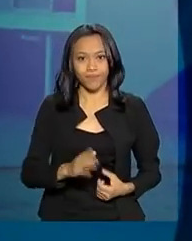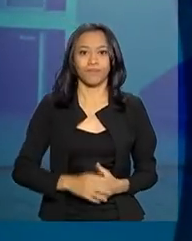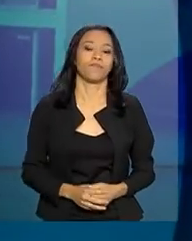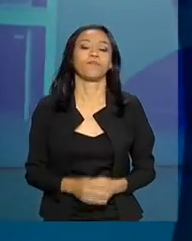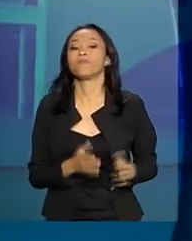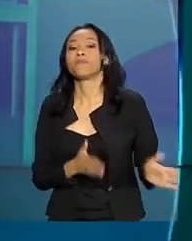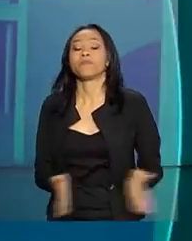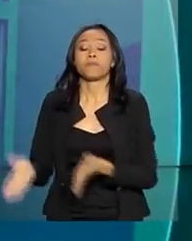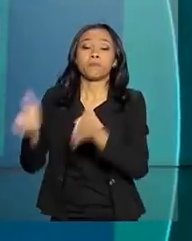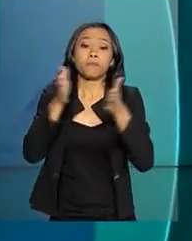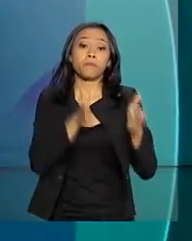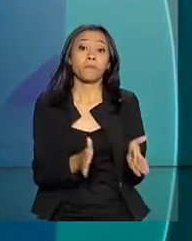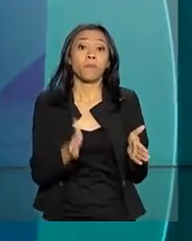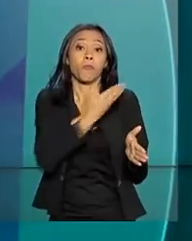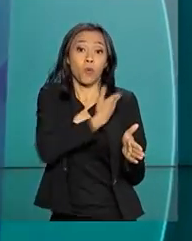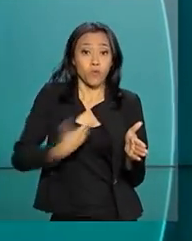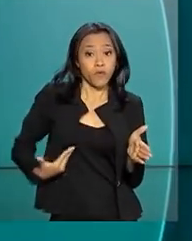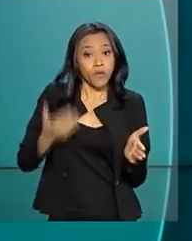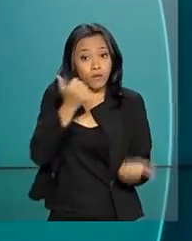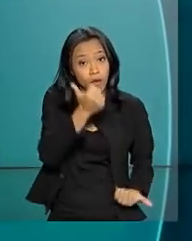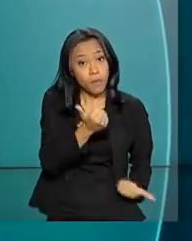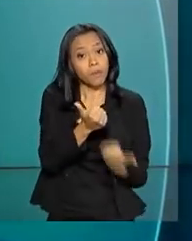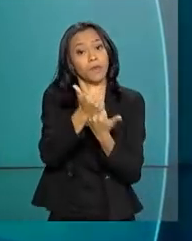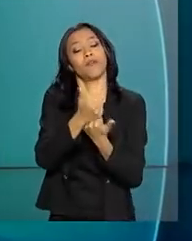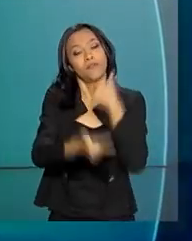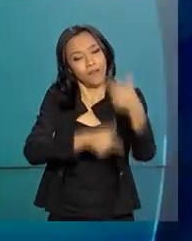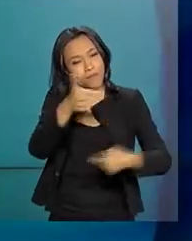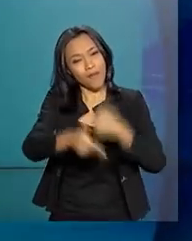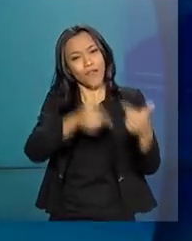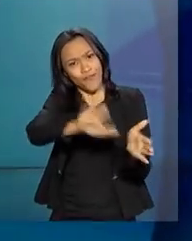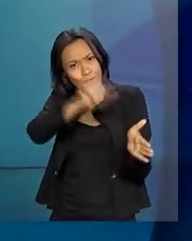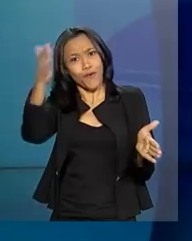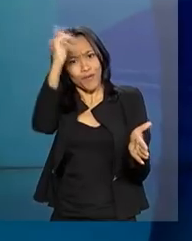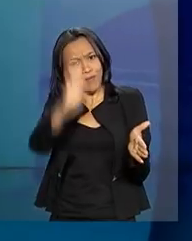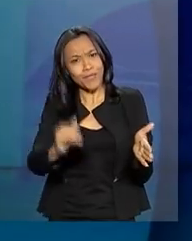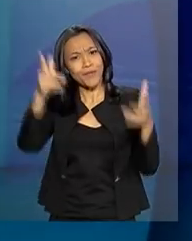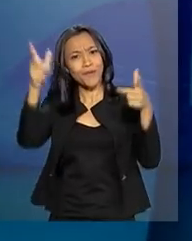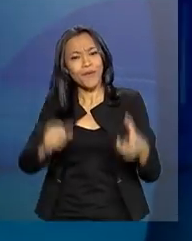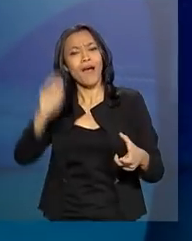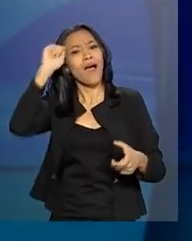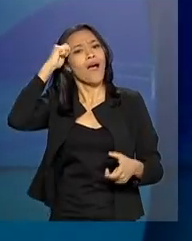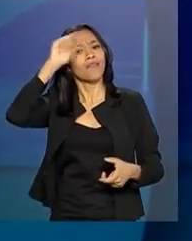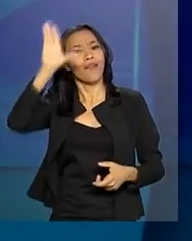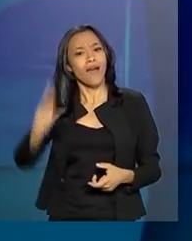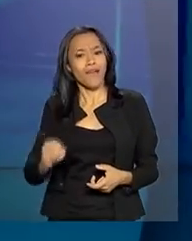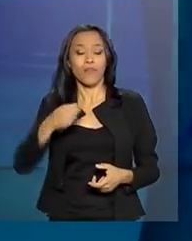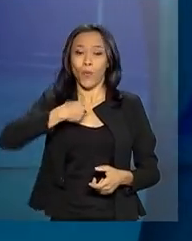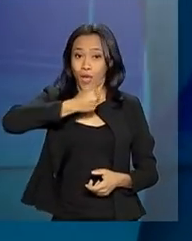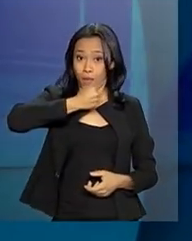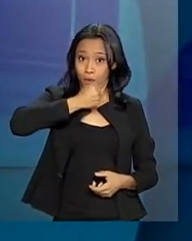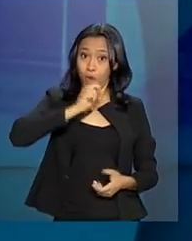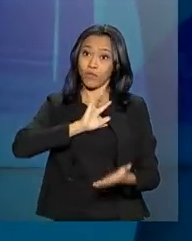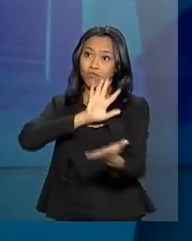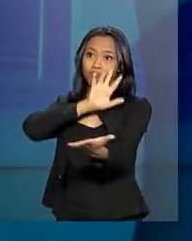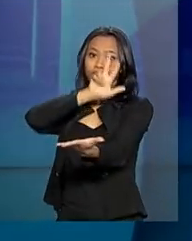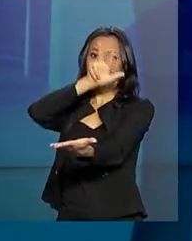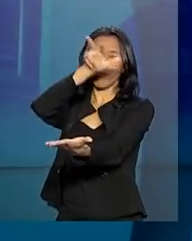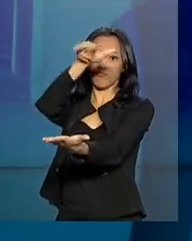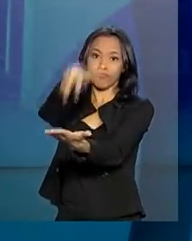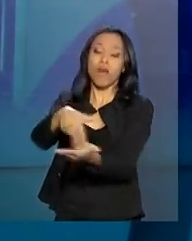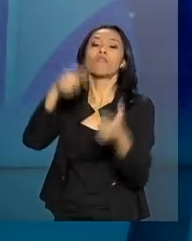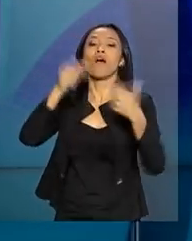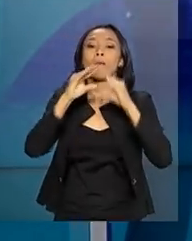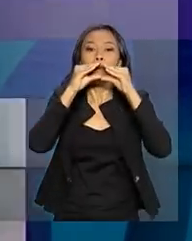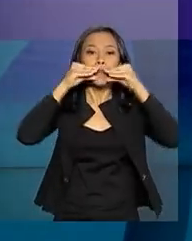E o governo também apoia ações fora do país, como na África. O nosso repórter João Pedro Neto está em Maputo, Moçambique,